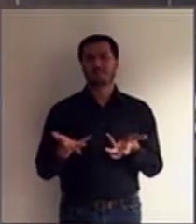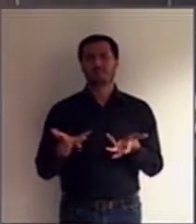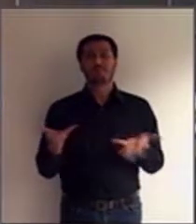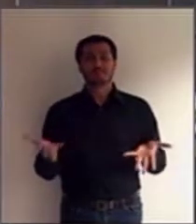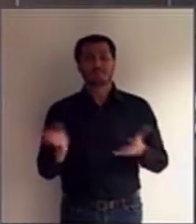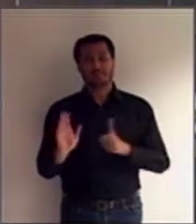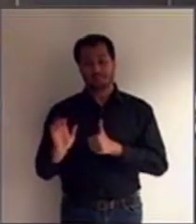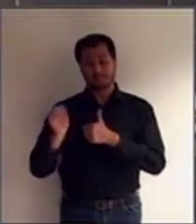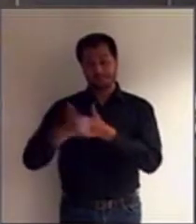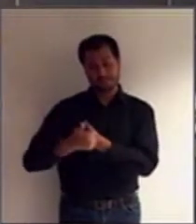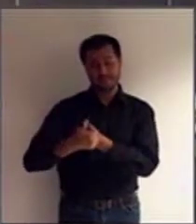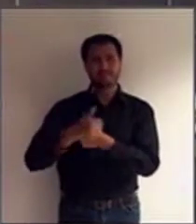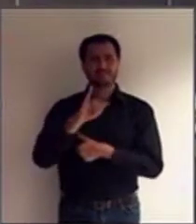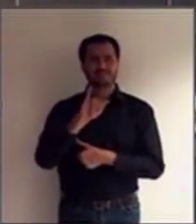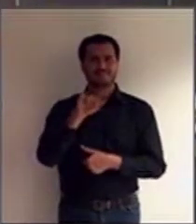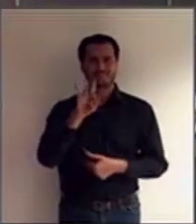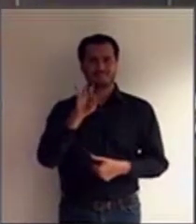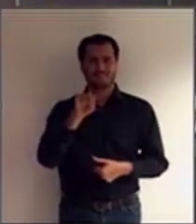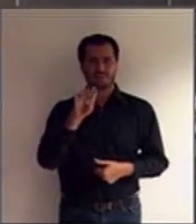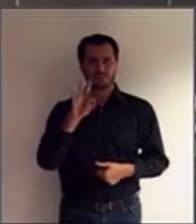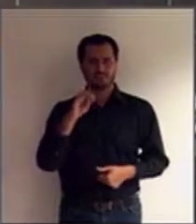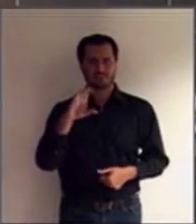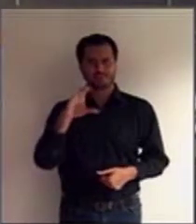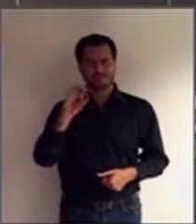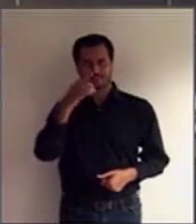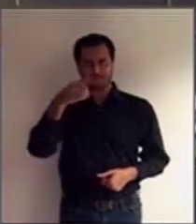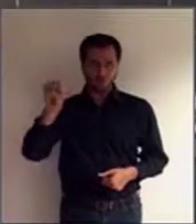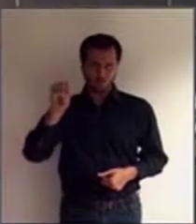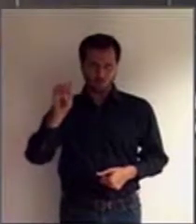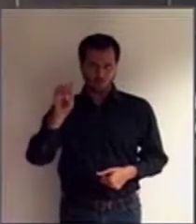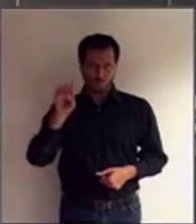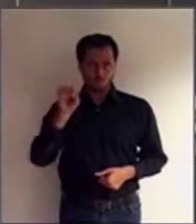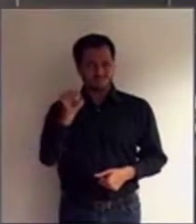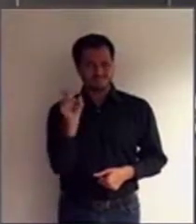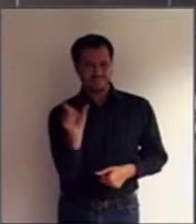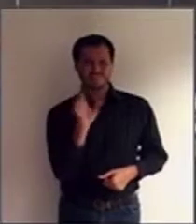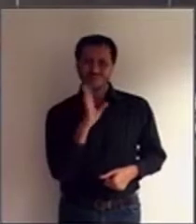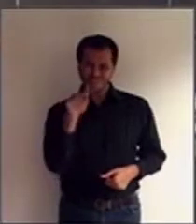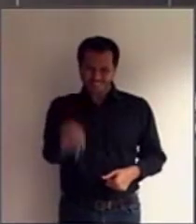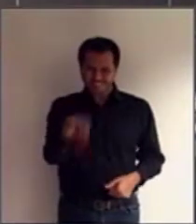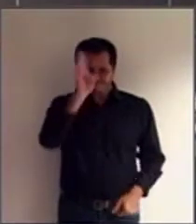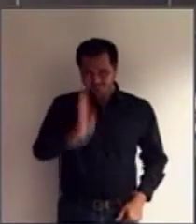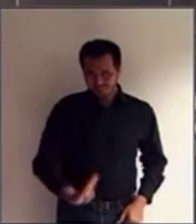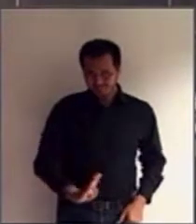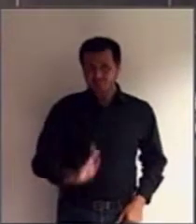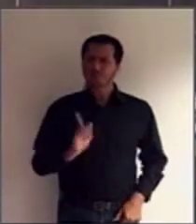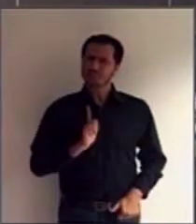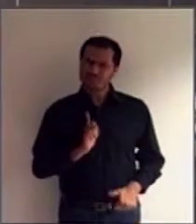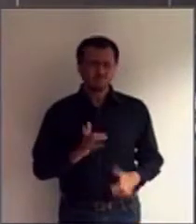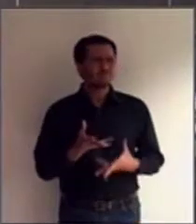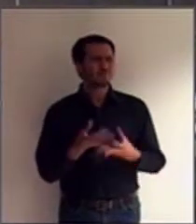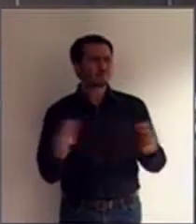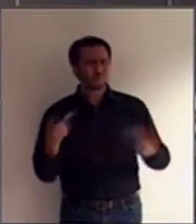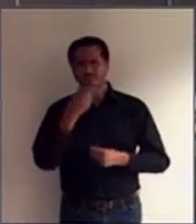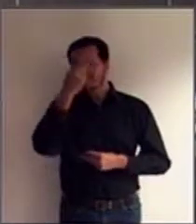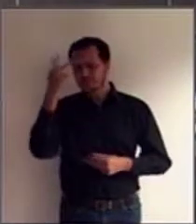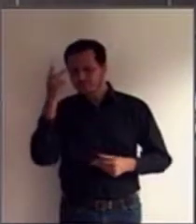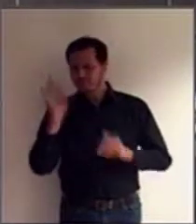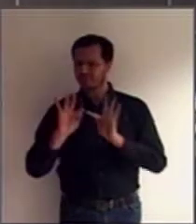interdição, como ela é conhecida no Brasil, ela gera uma resistência muito grande por parte dos